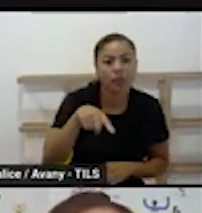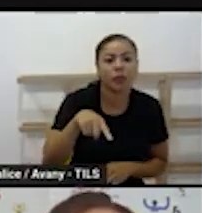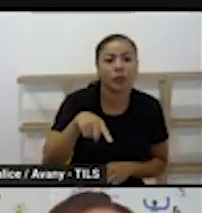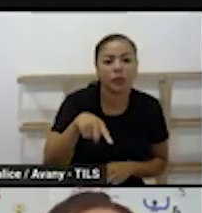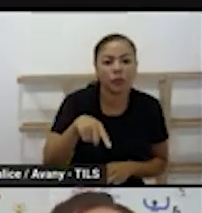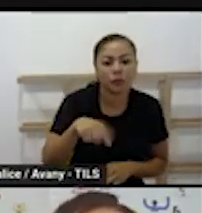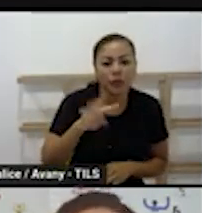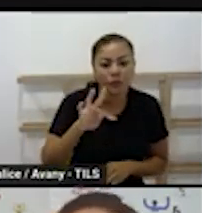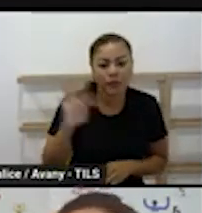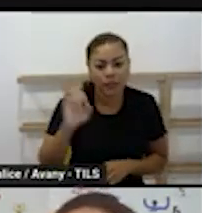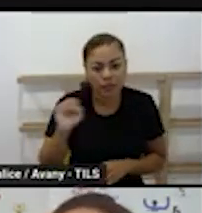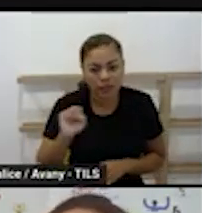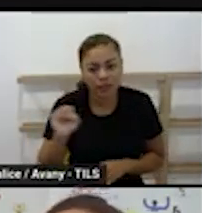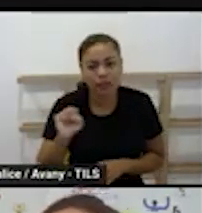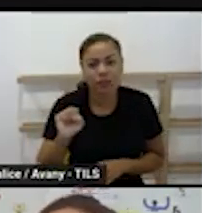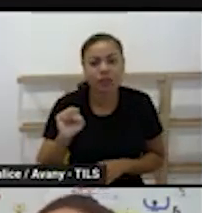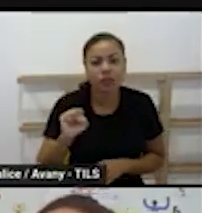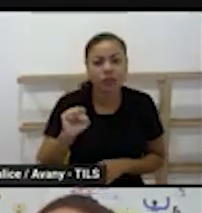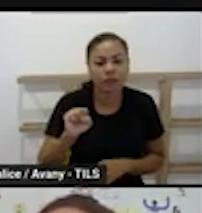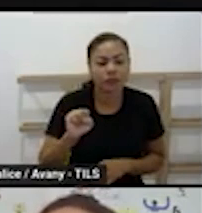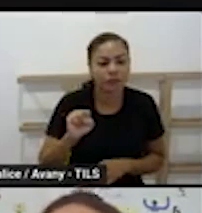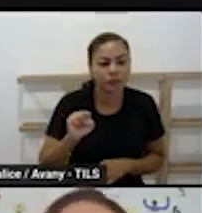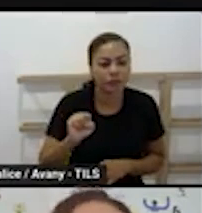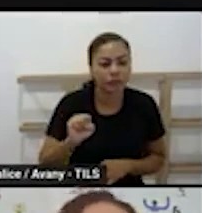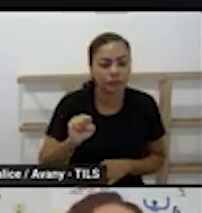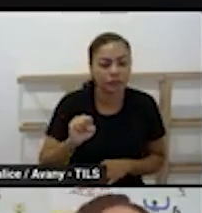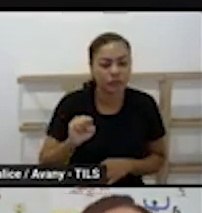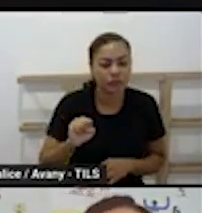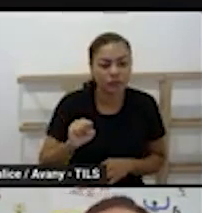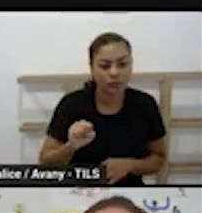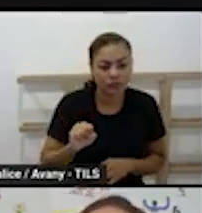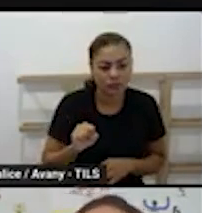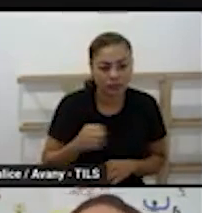segundo andar sala 17 então